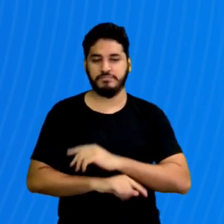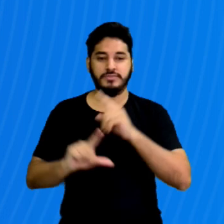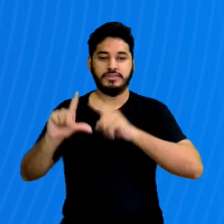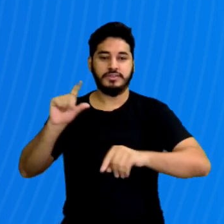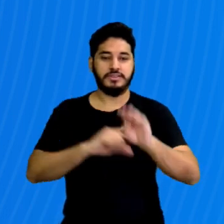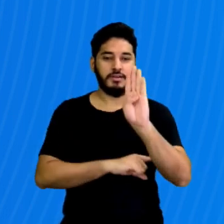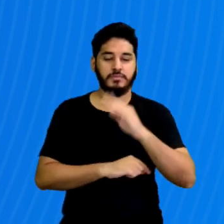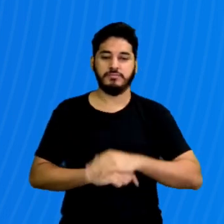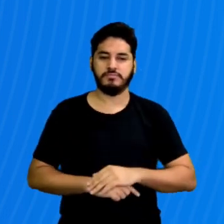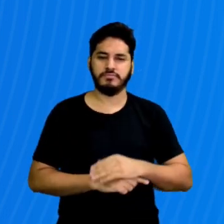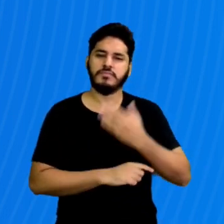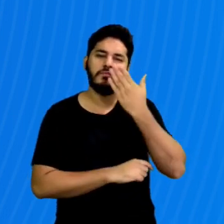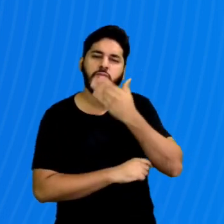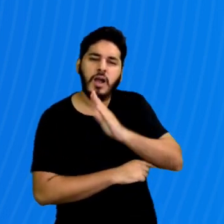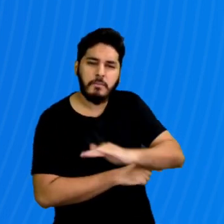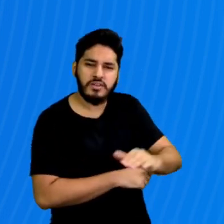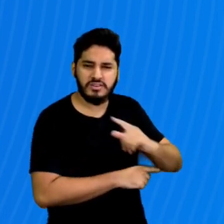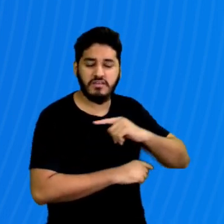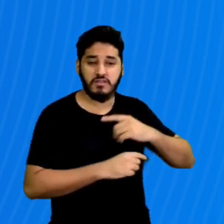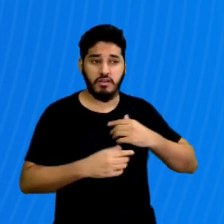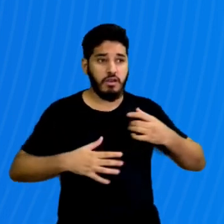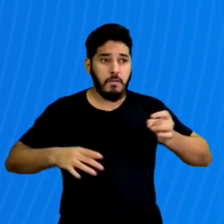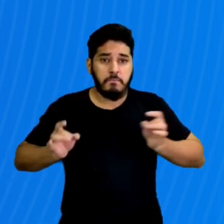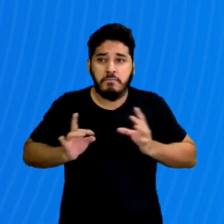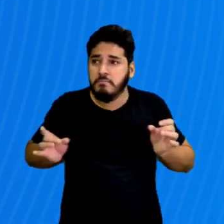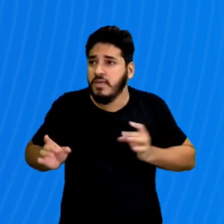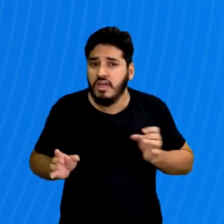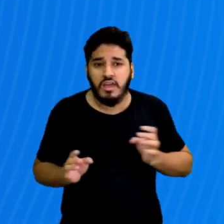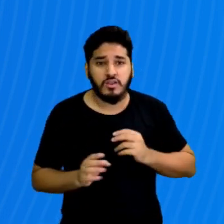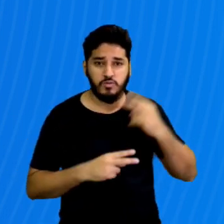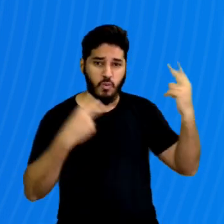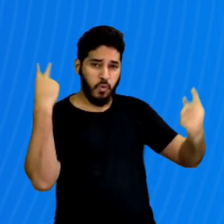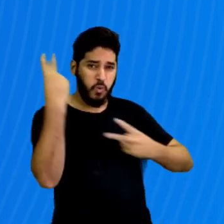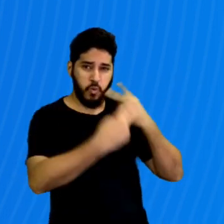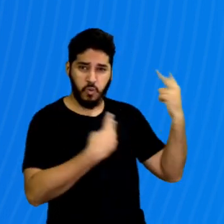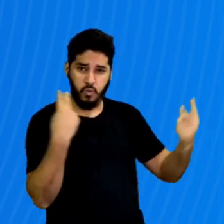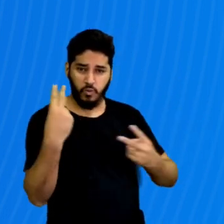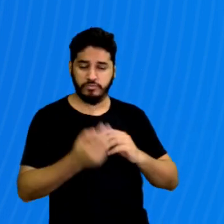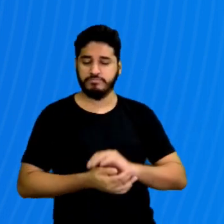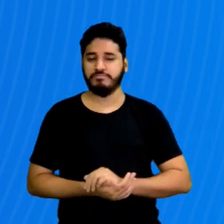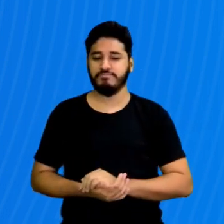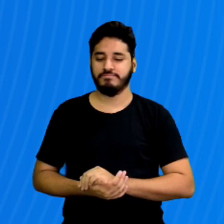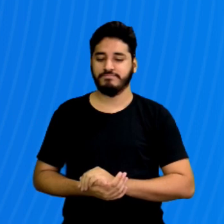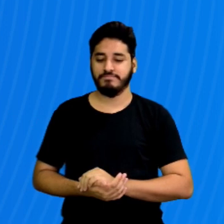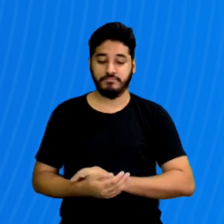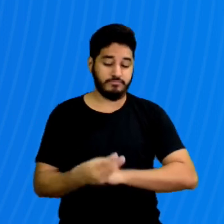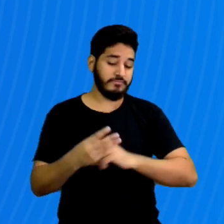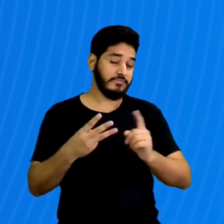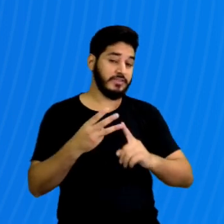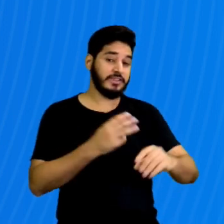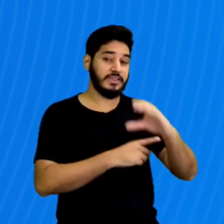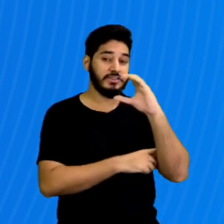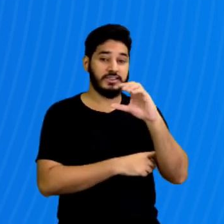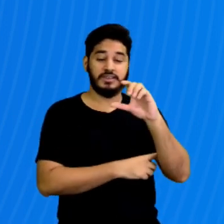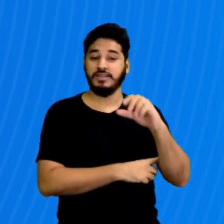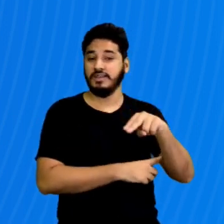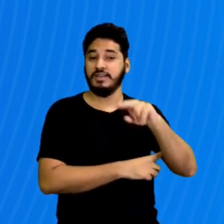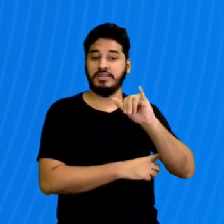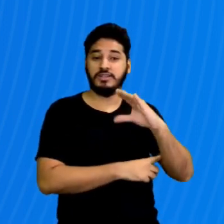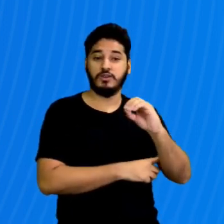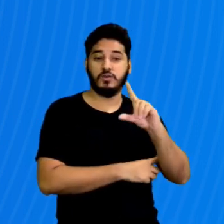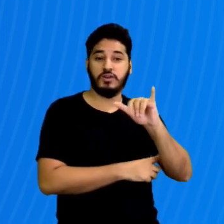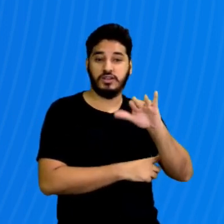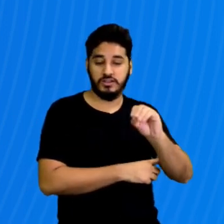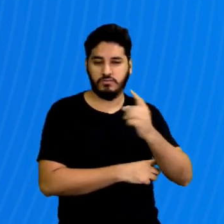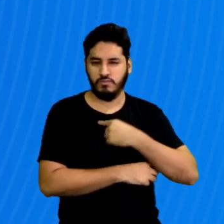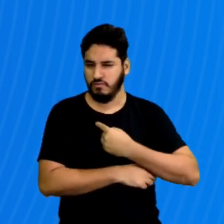teve medo da ventania? Letra C. Nicolino é parente de Luna? Letra D.